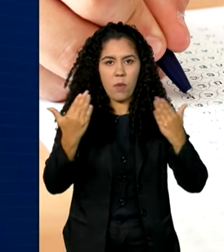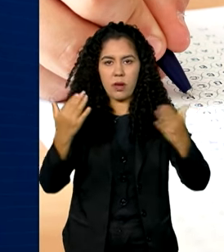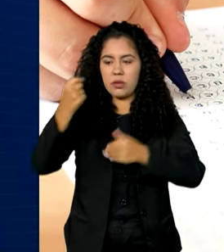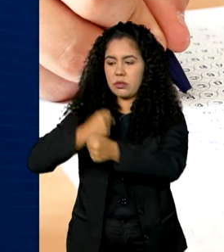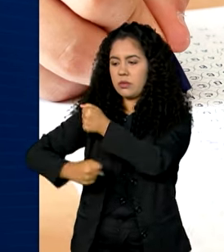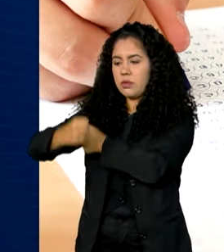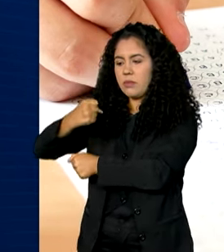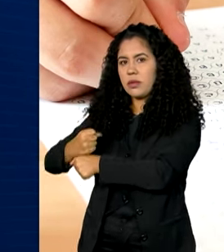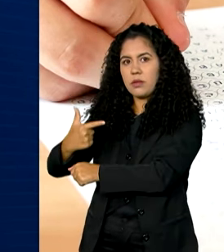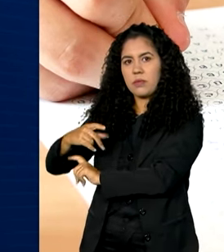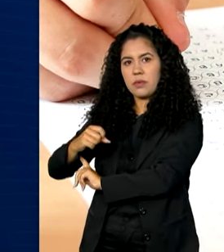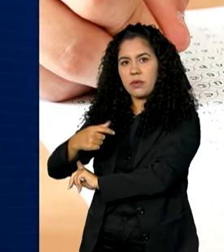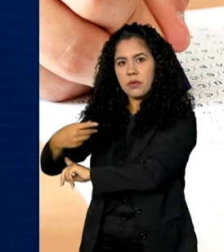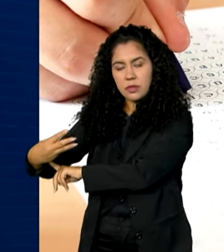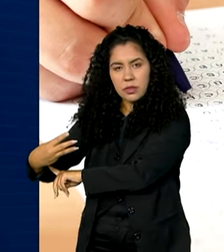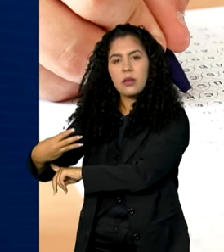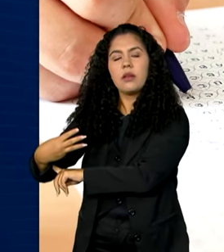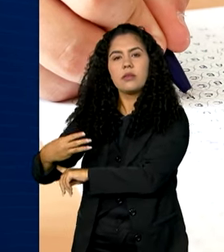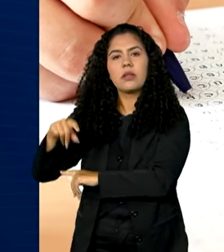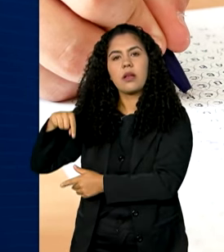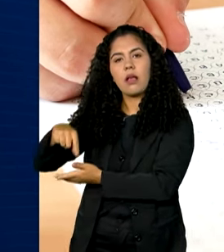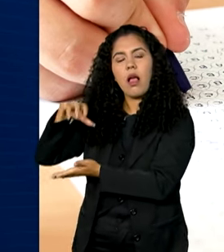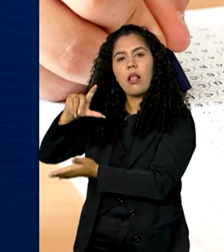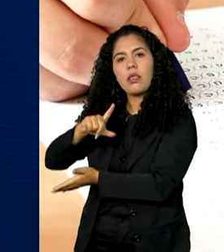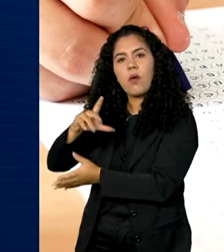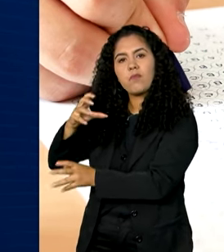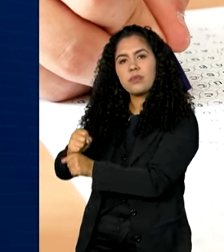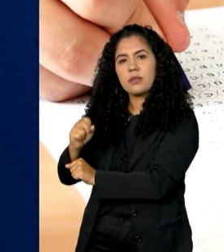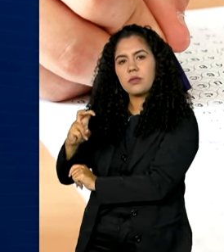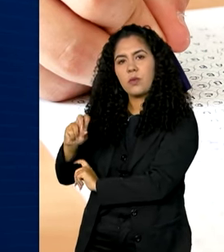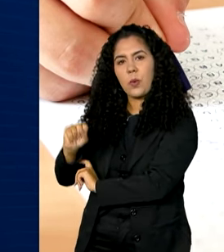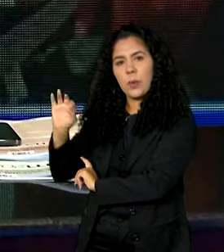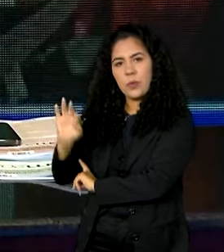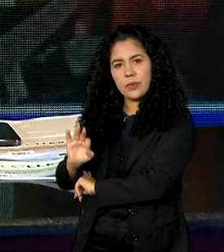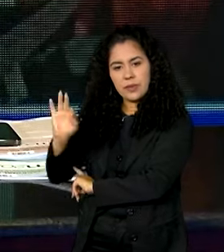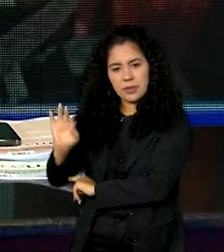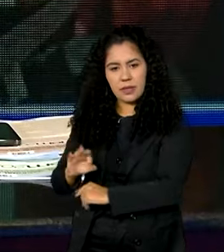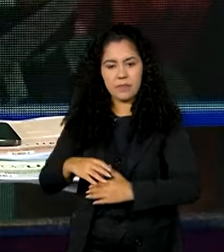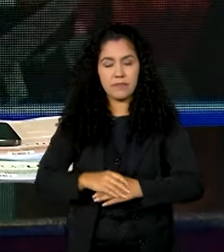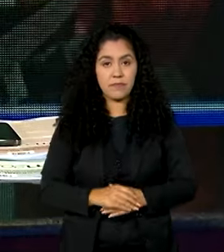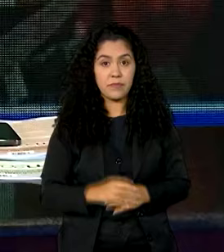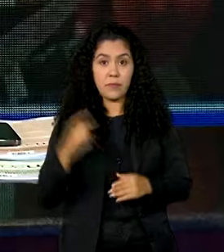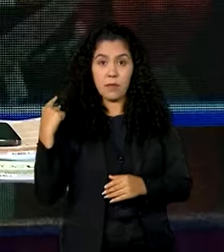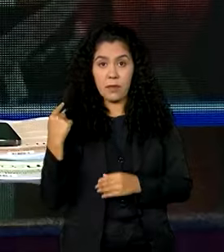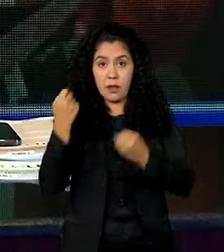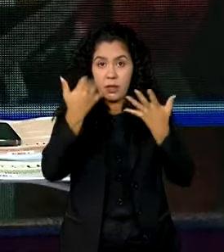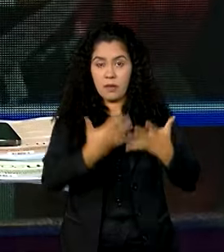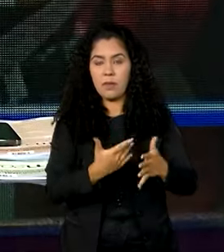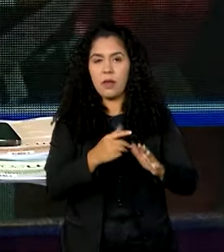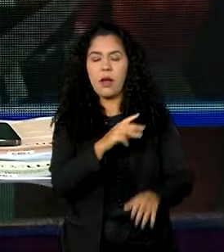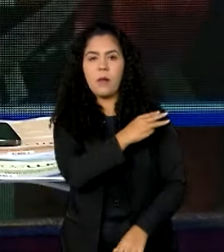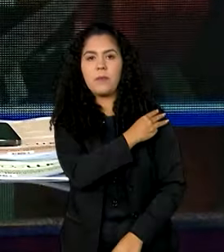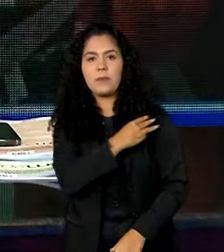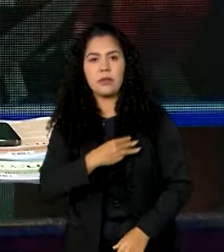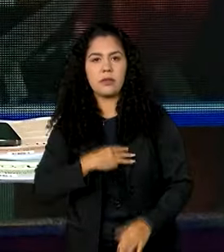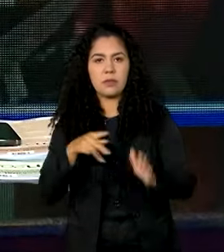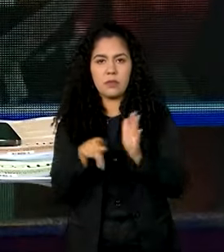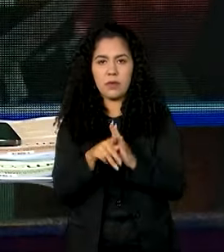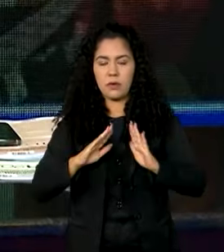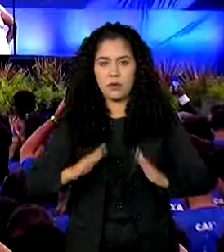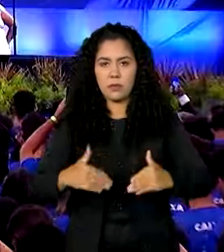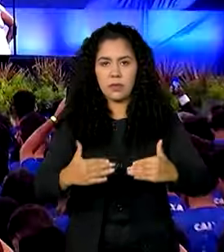ano passado, que registrou 58%. O argumento, segundo o ministro da